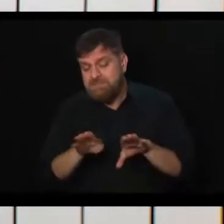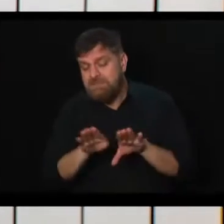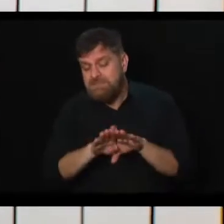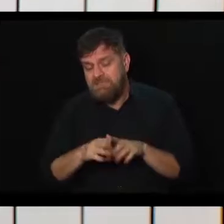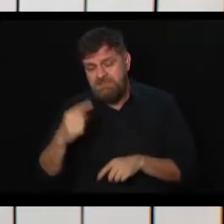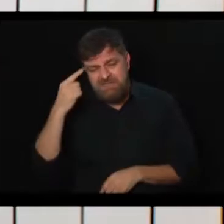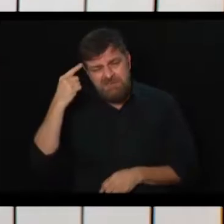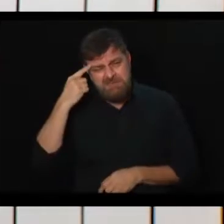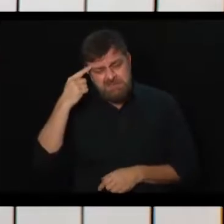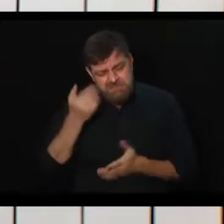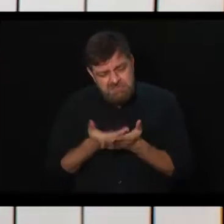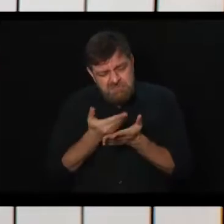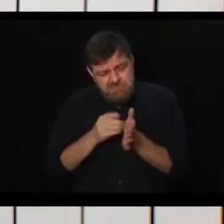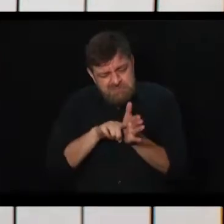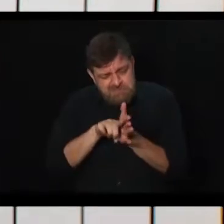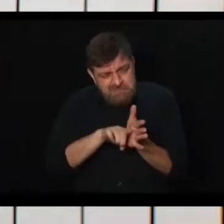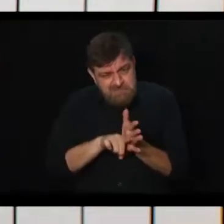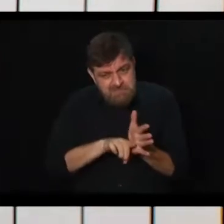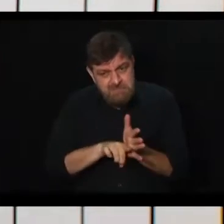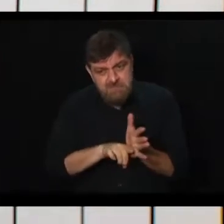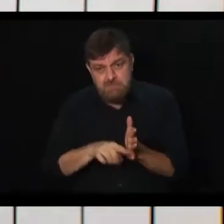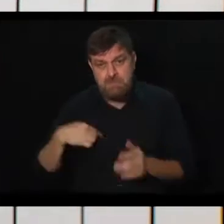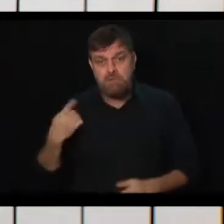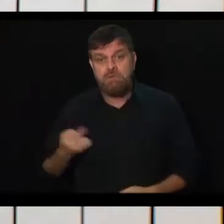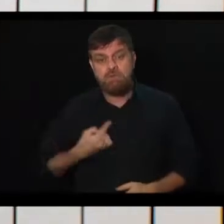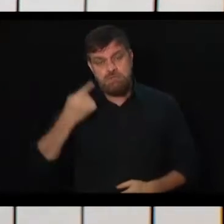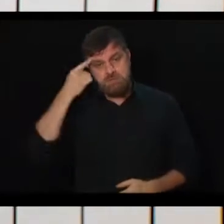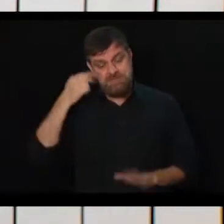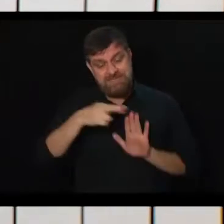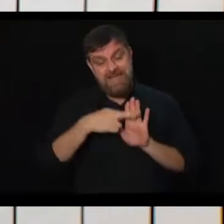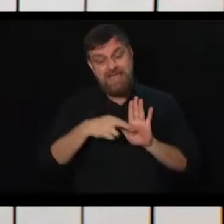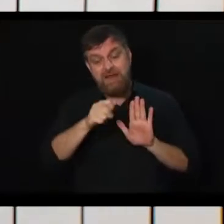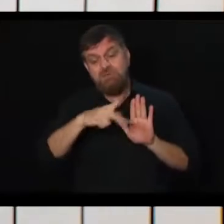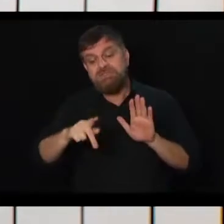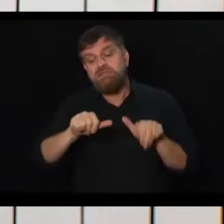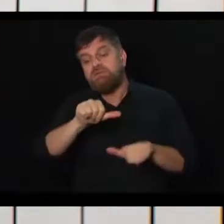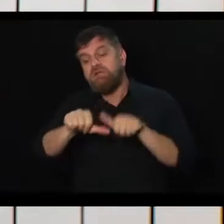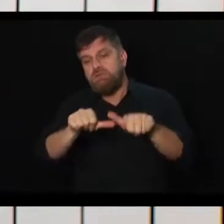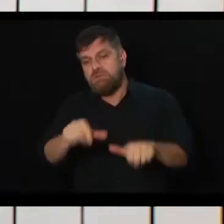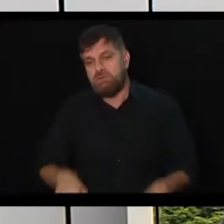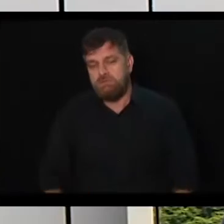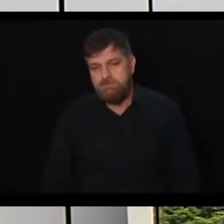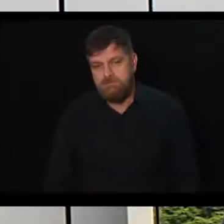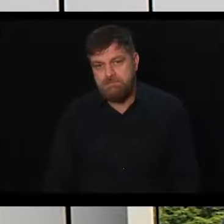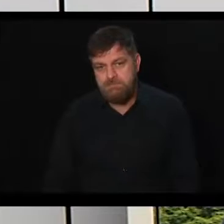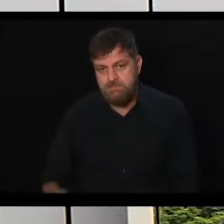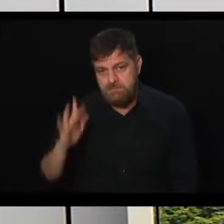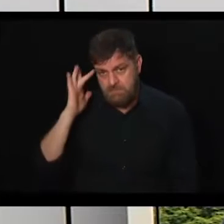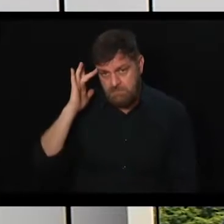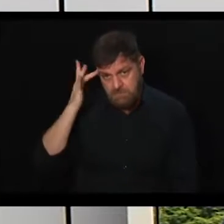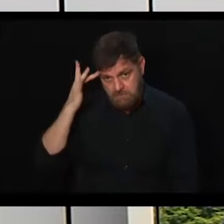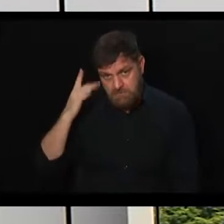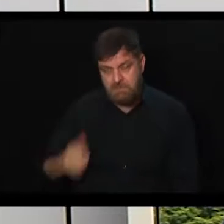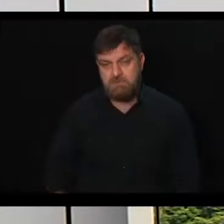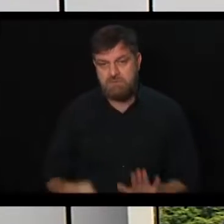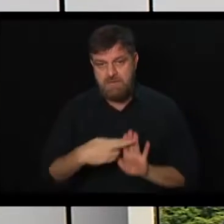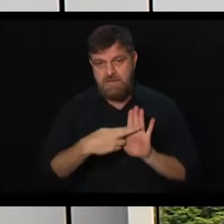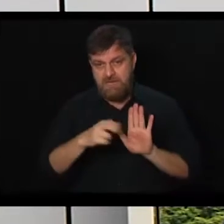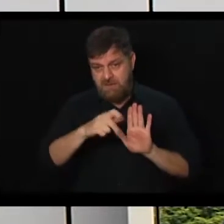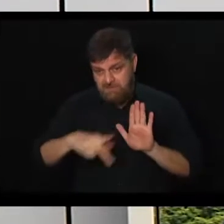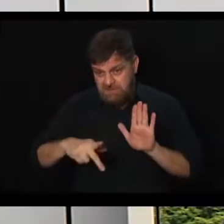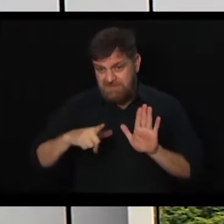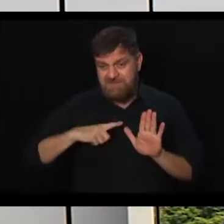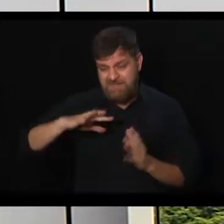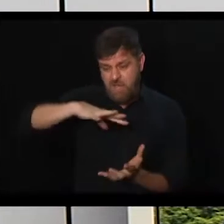revistos neste momento, quando a gente fala de uma reforma como esta? Olha, eu acho que esse é um movimento, a mudança da Previdência é um movimento